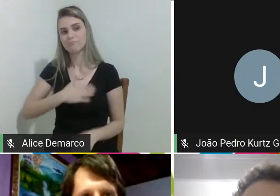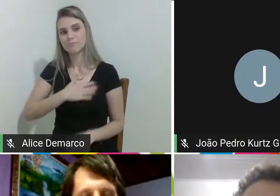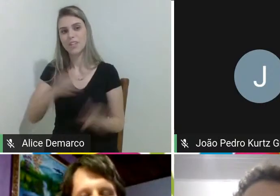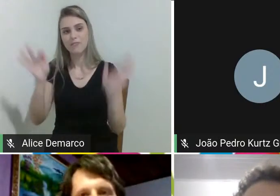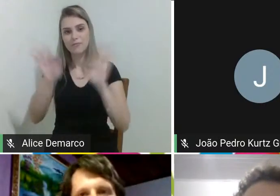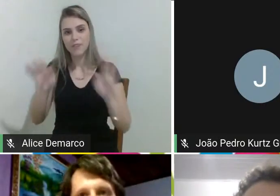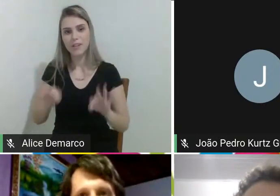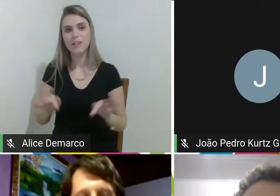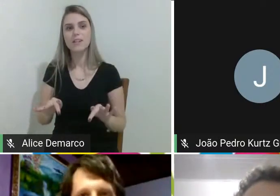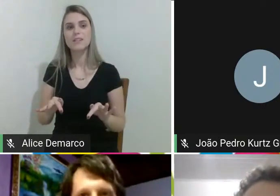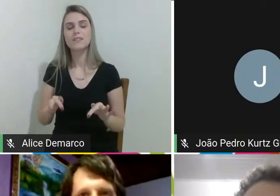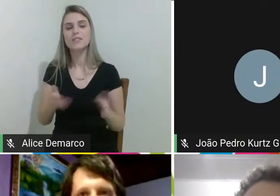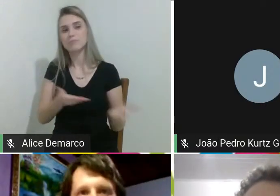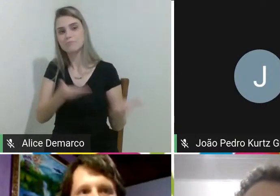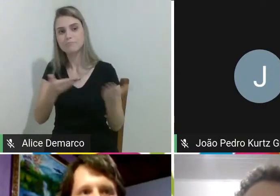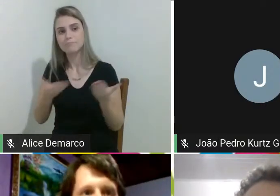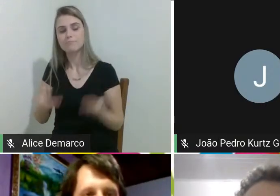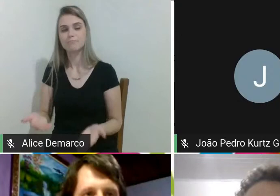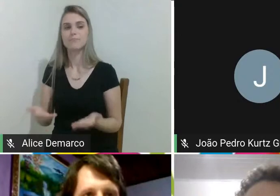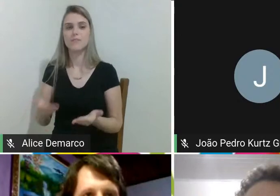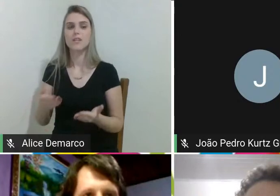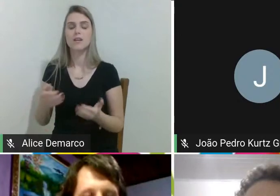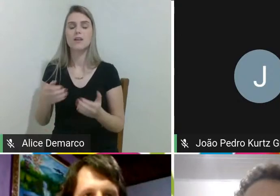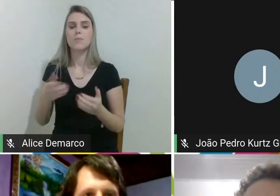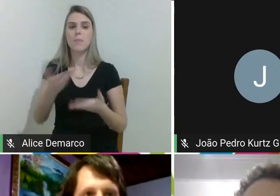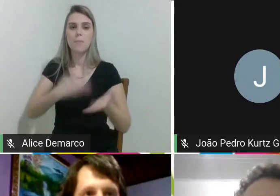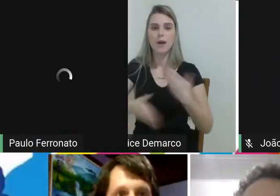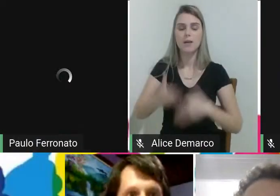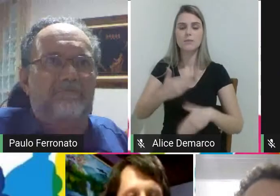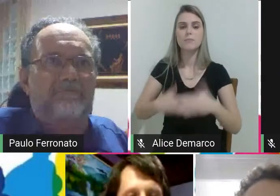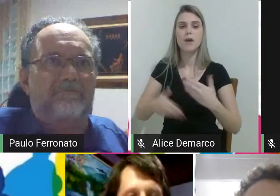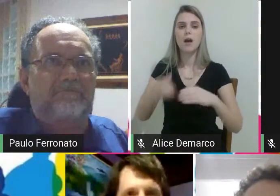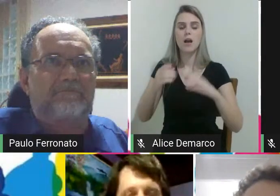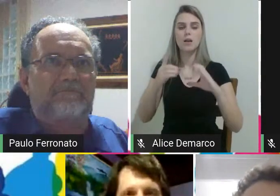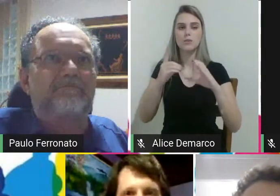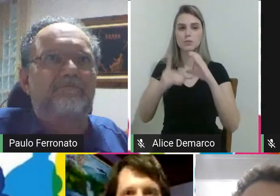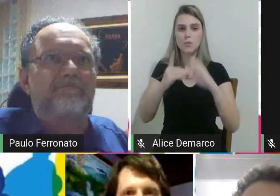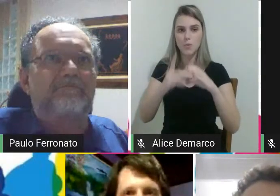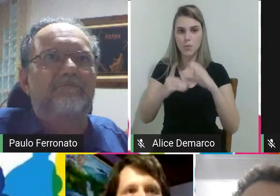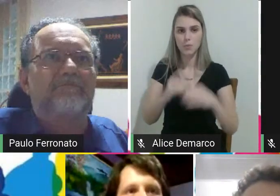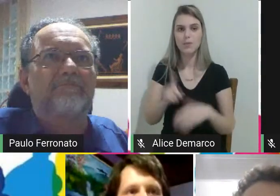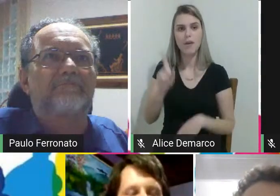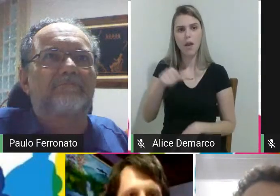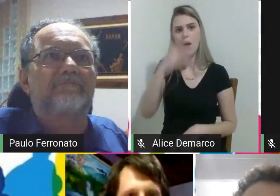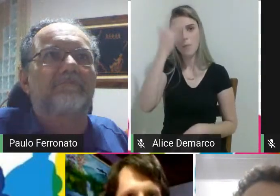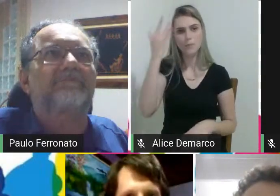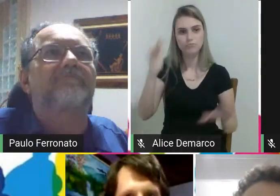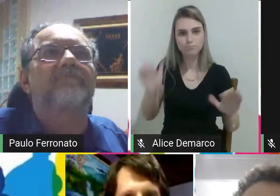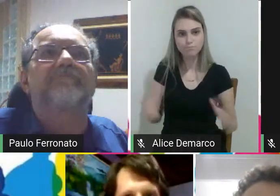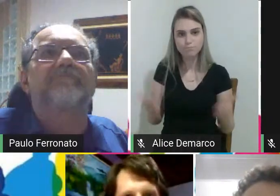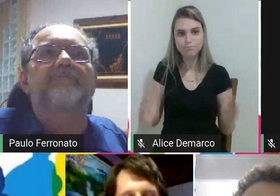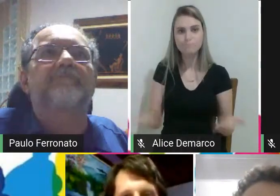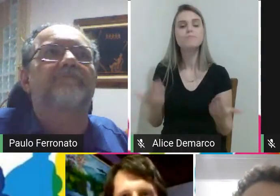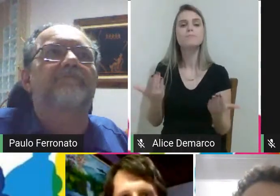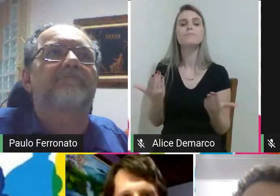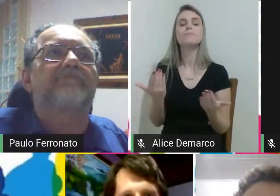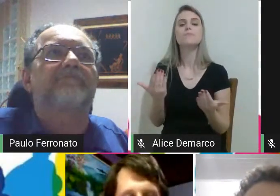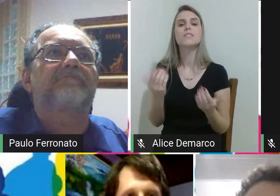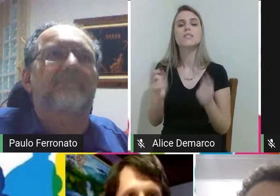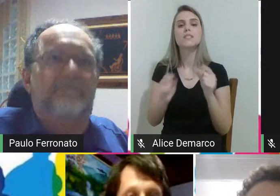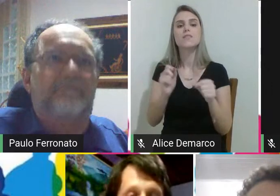professora Elígia, que é uma grande incentivadora dos trabalhos que a gente está fazendo com tecnologias assistivas.